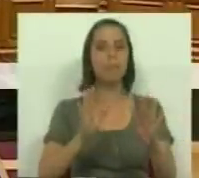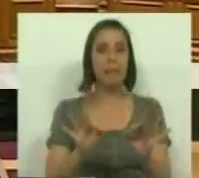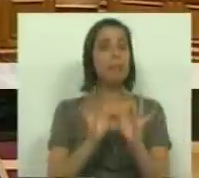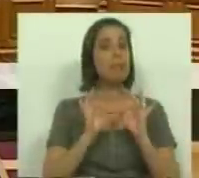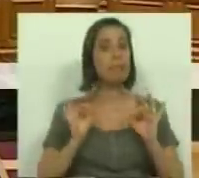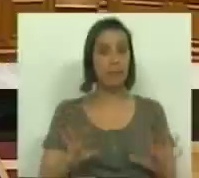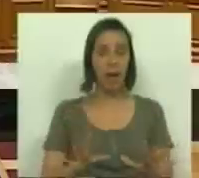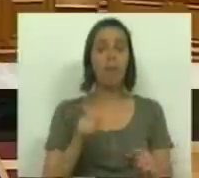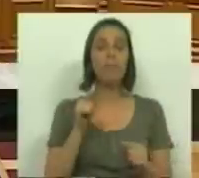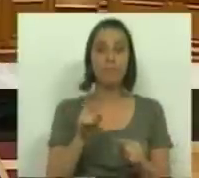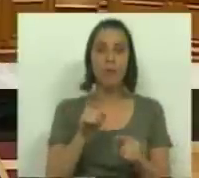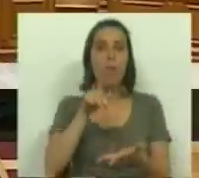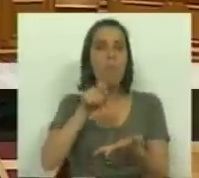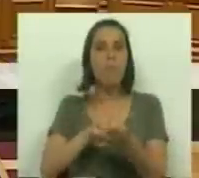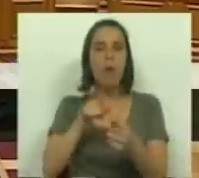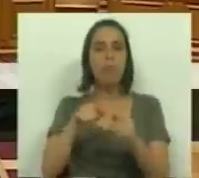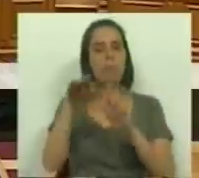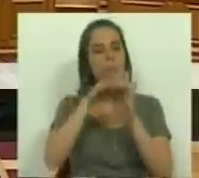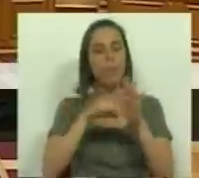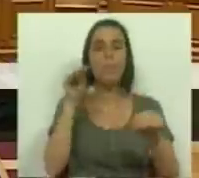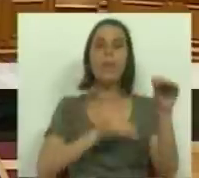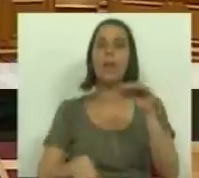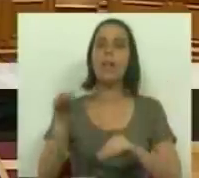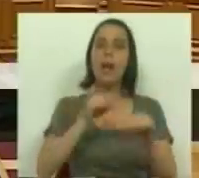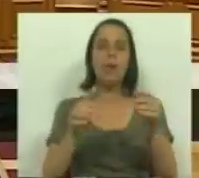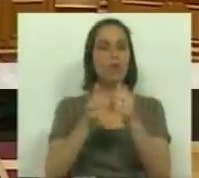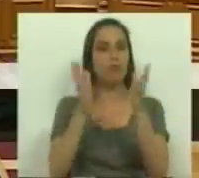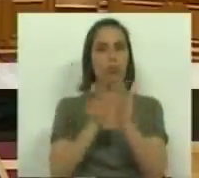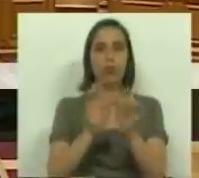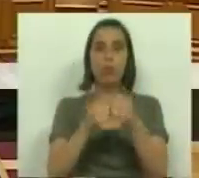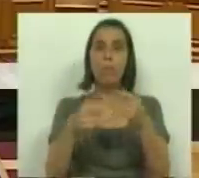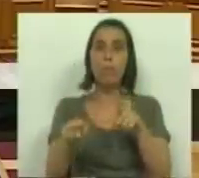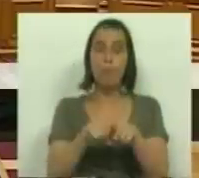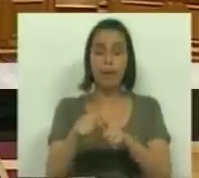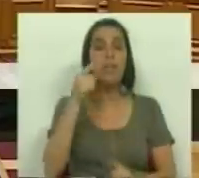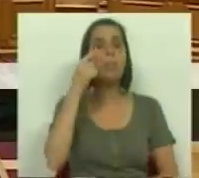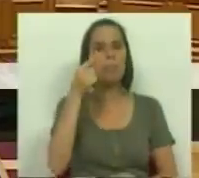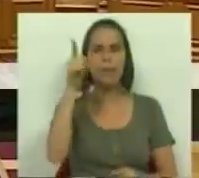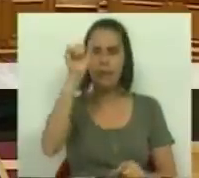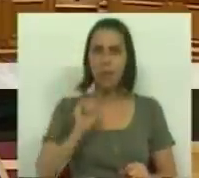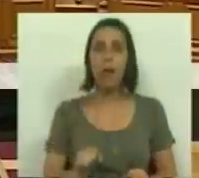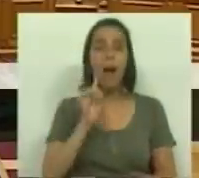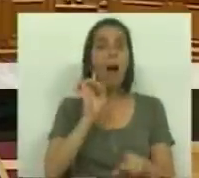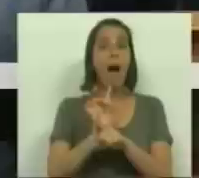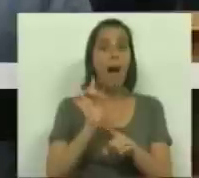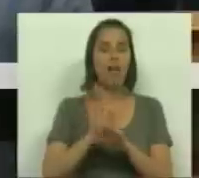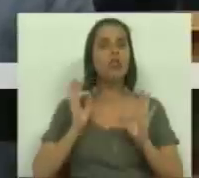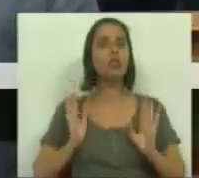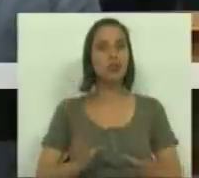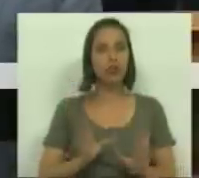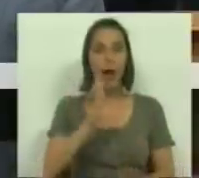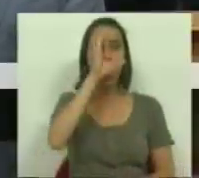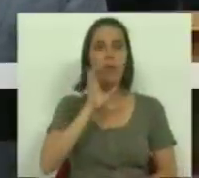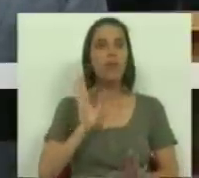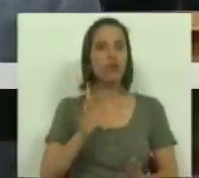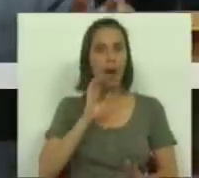sido um dos pontos dos programas eleitorais de todos os partidos, particularmente daqueles que já passaram